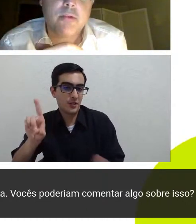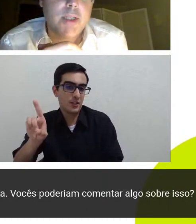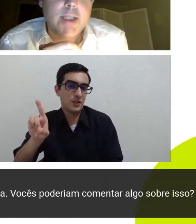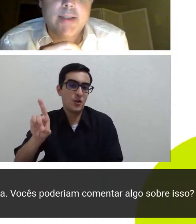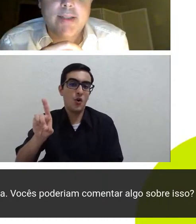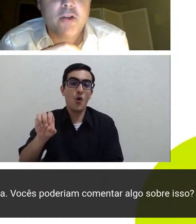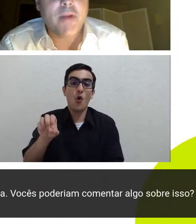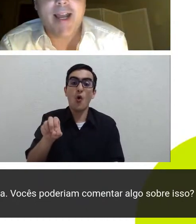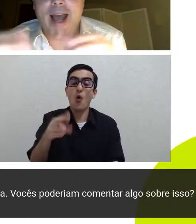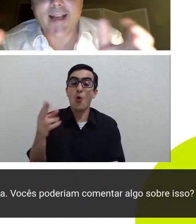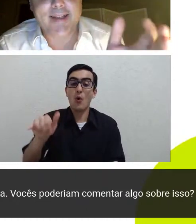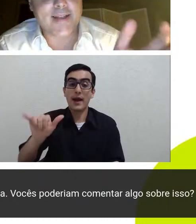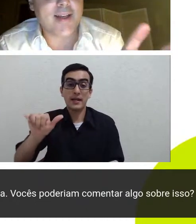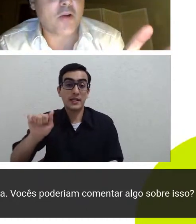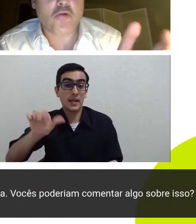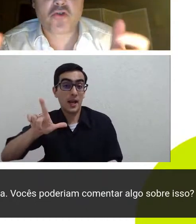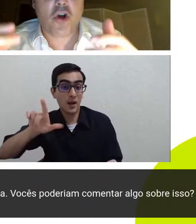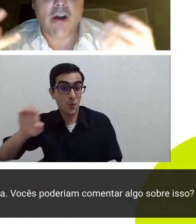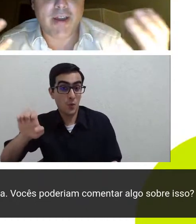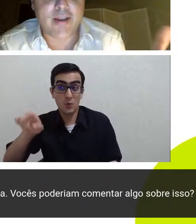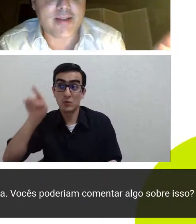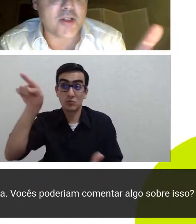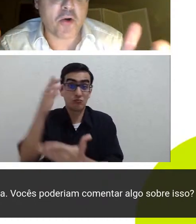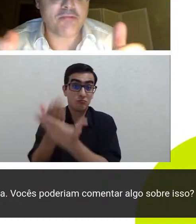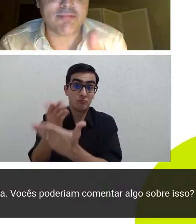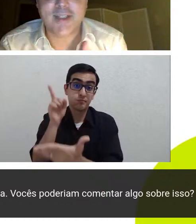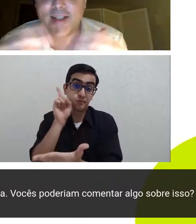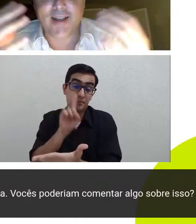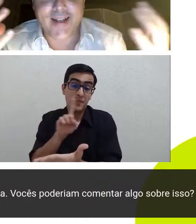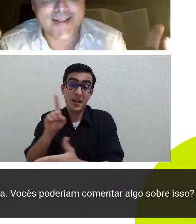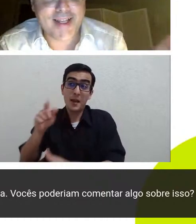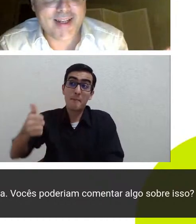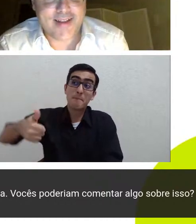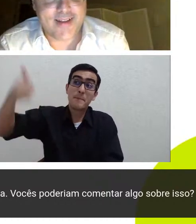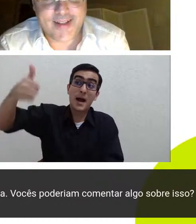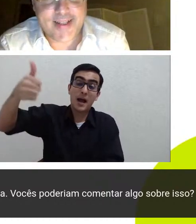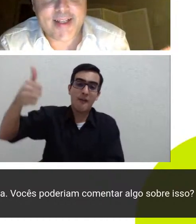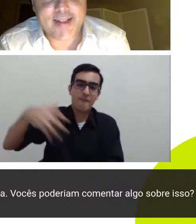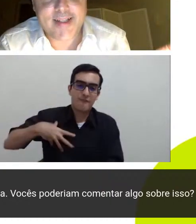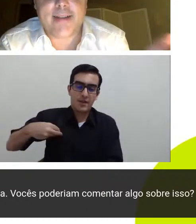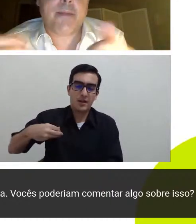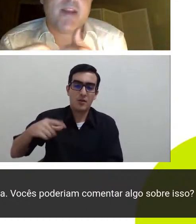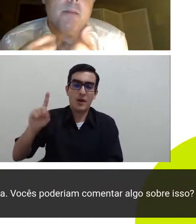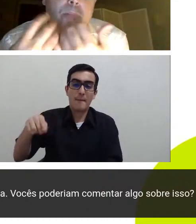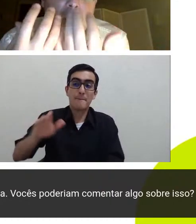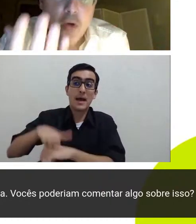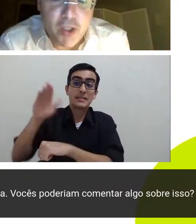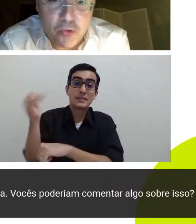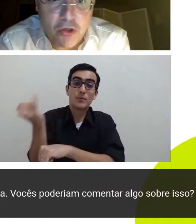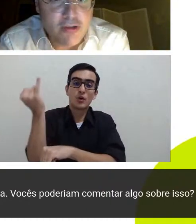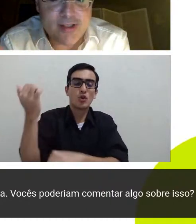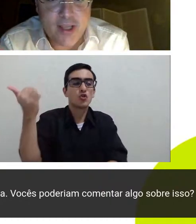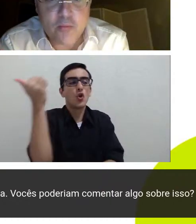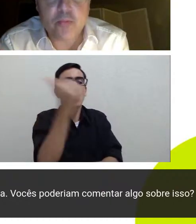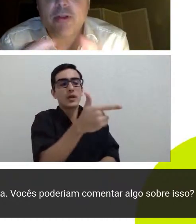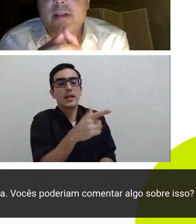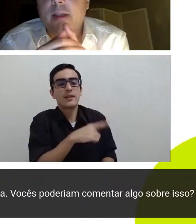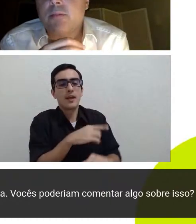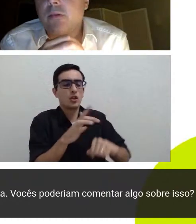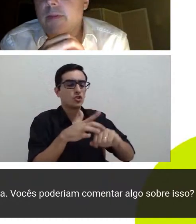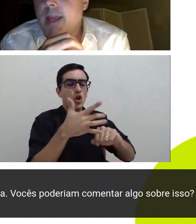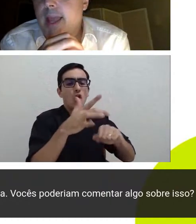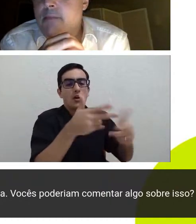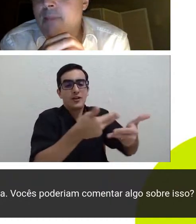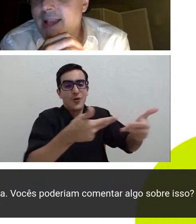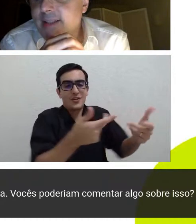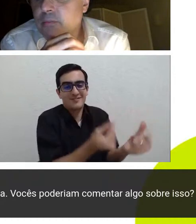por exemplo ter uma casa com joias e com etc etc etc para um rico do nosso tempo por